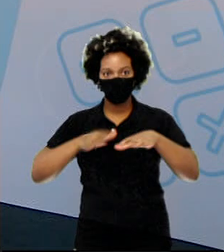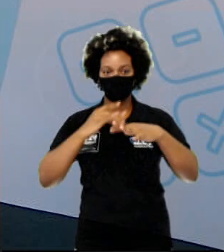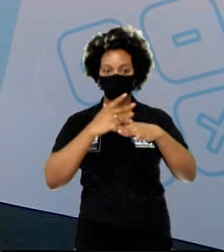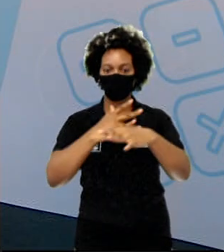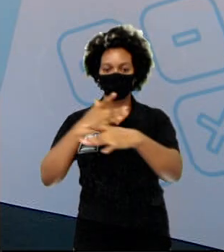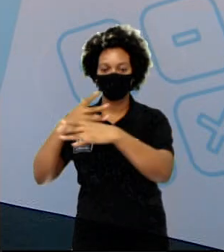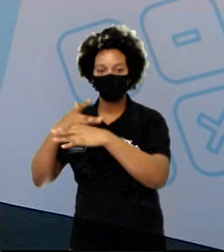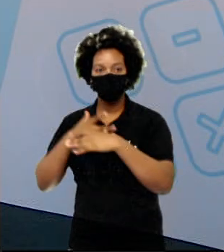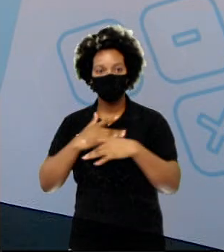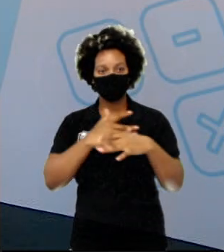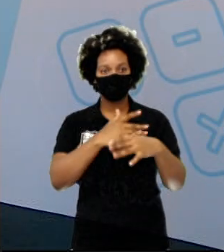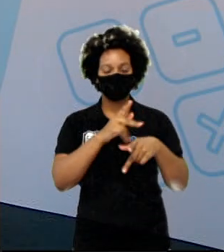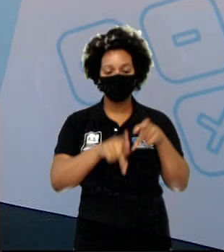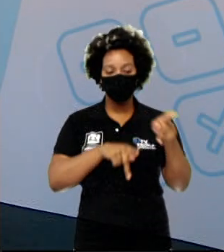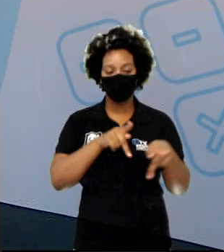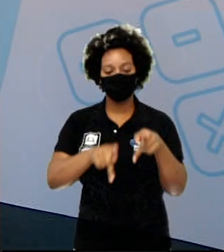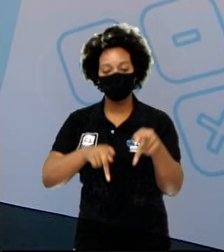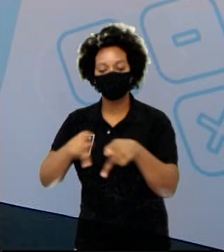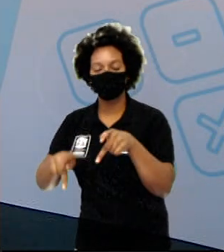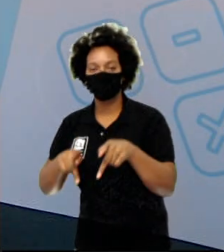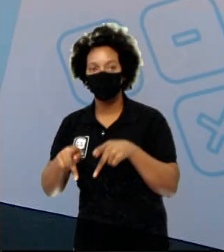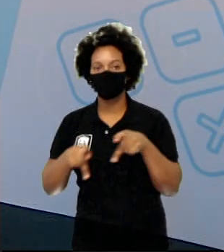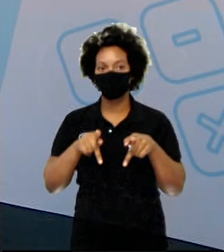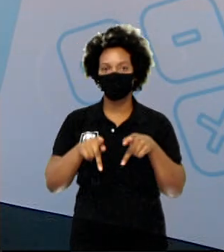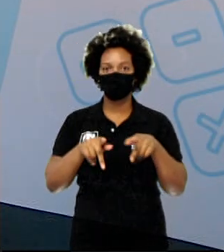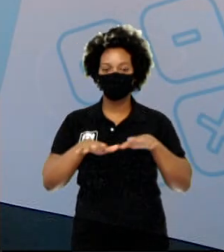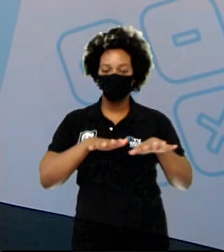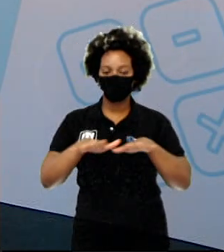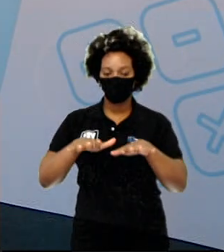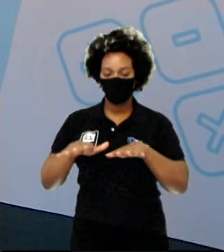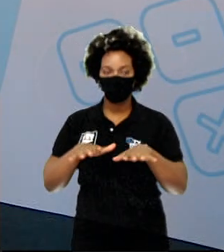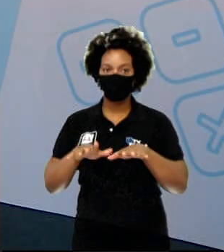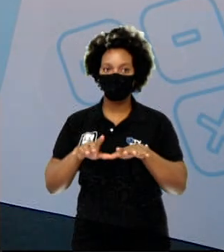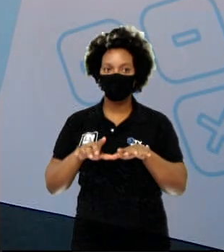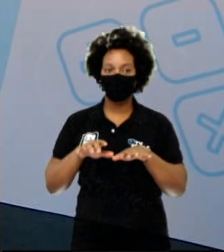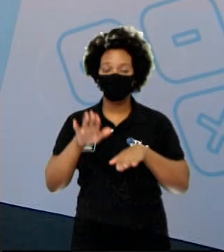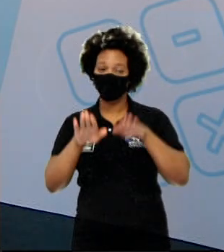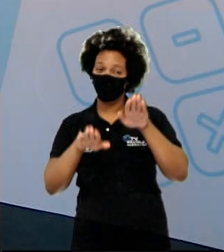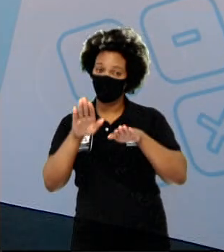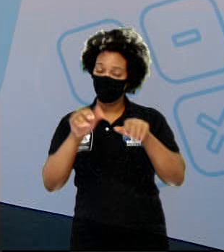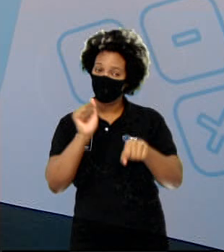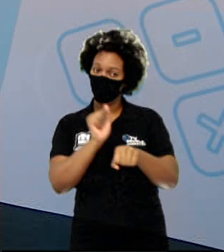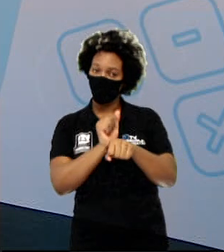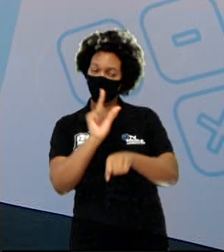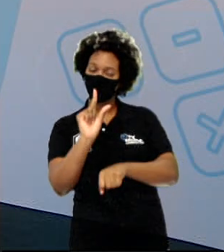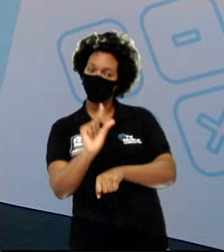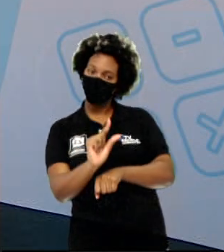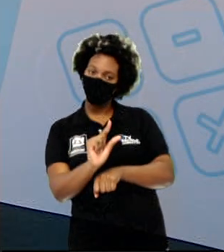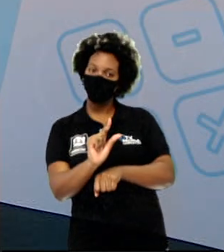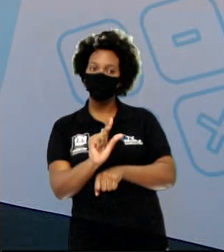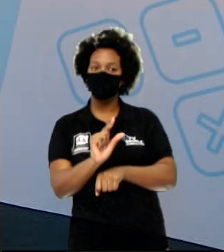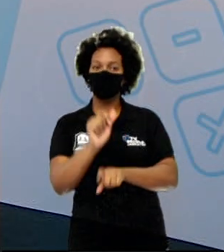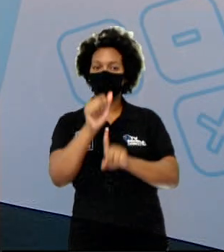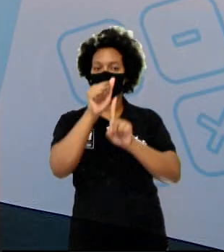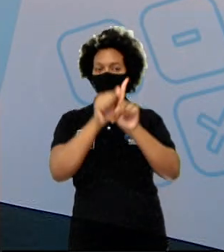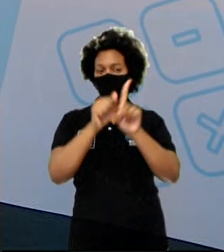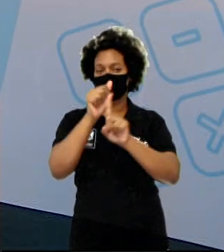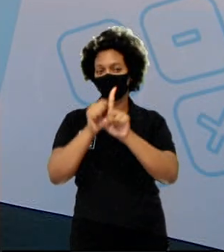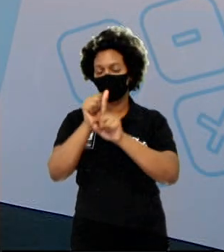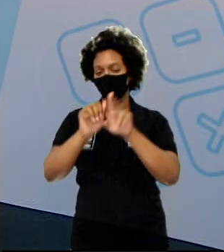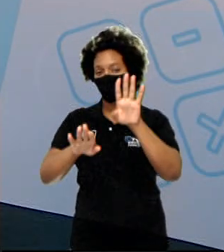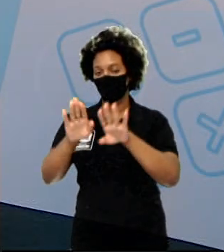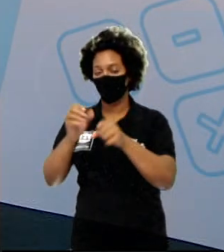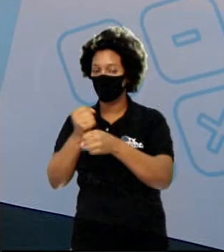em busca sempre da sua sobrevivência. Às vezes até ficavam um pouco mais de tempo, ficavam meses e até alguns